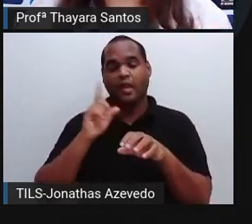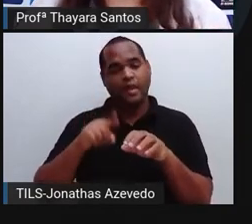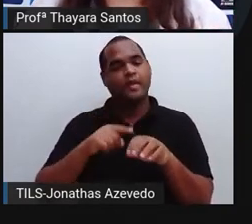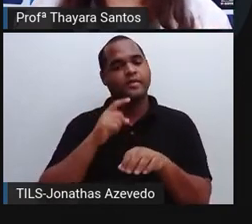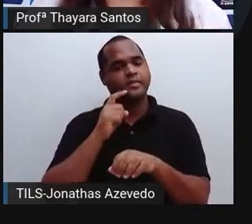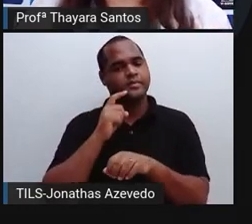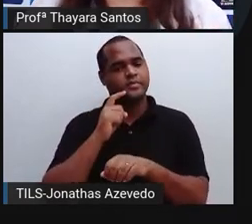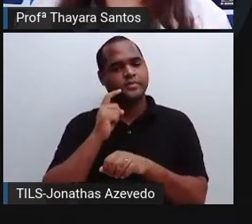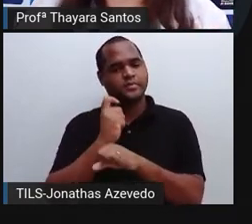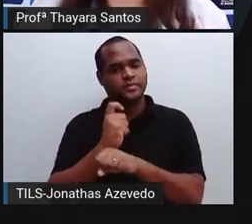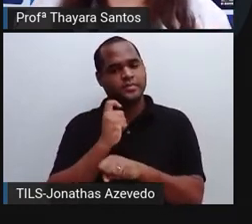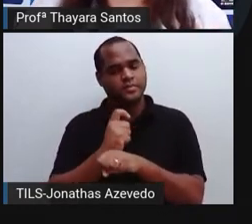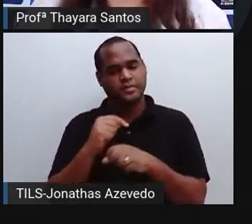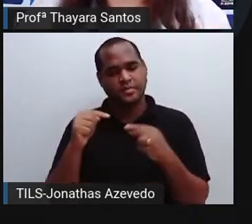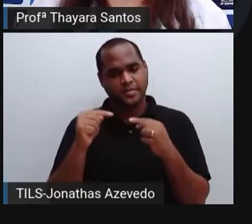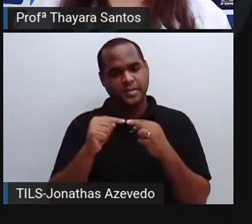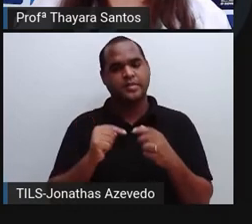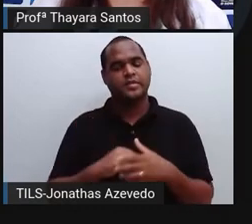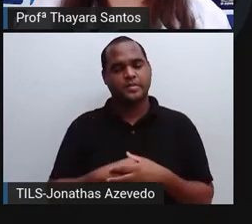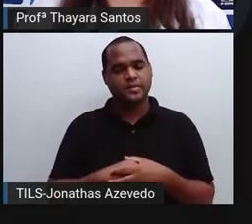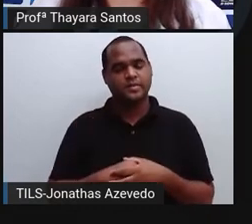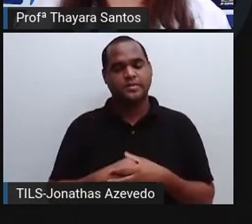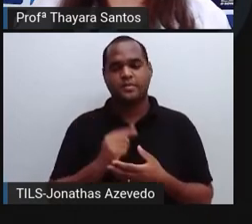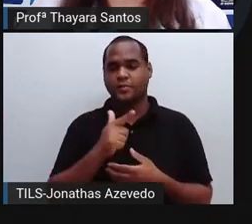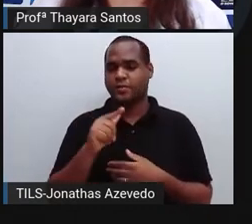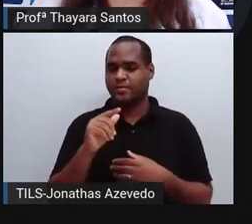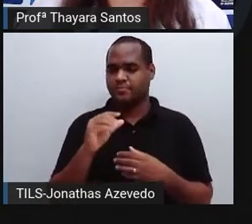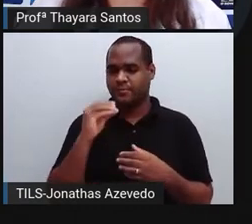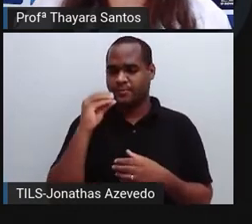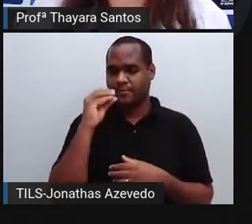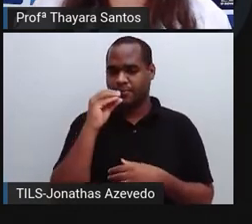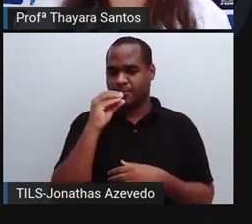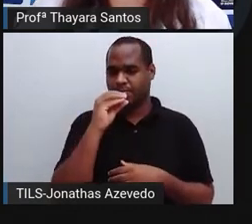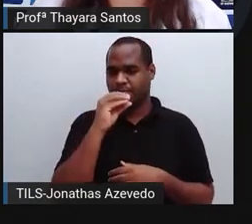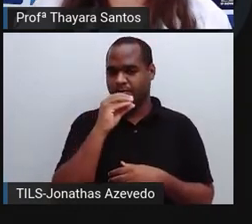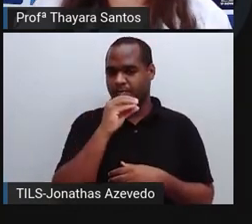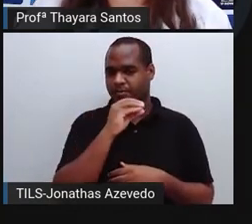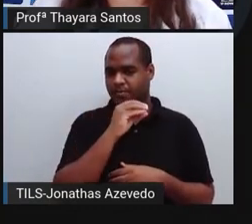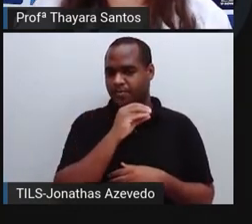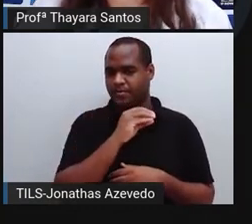Agora, vamos aumentar a temperatura. Aquecer isso, colocar fogo.